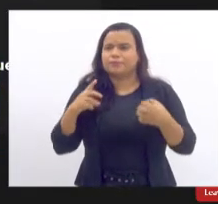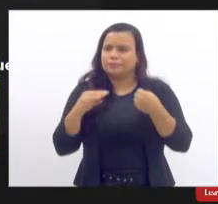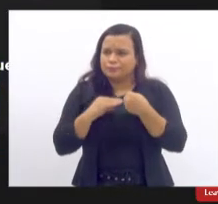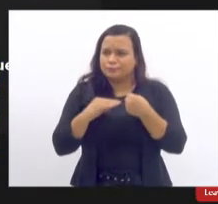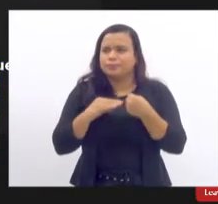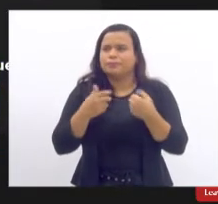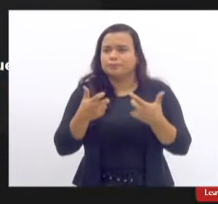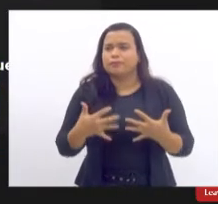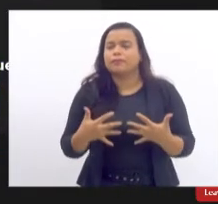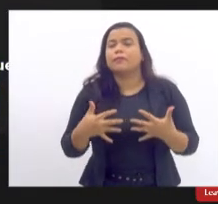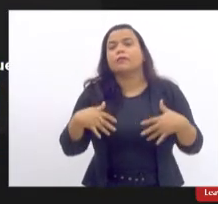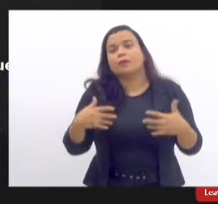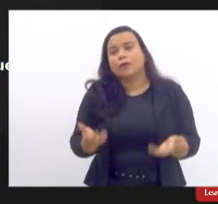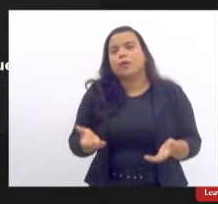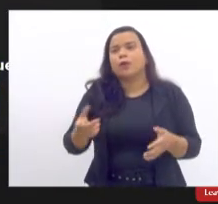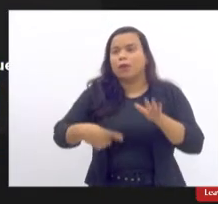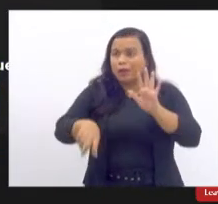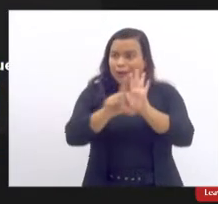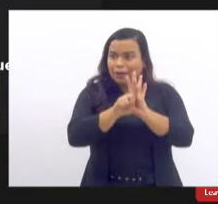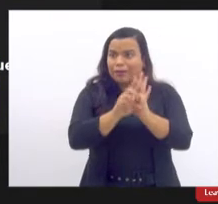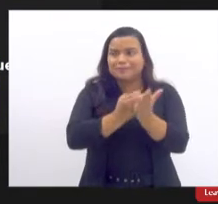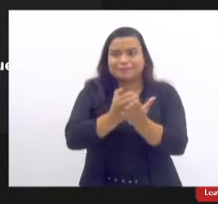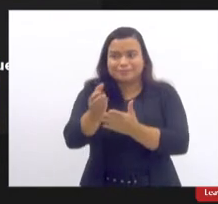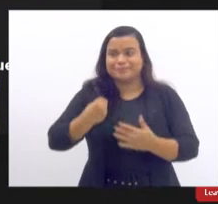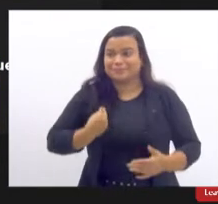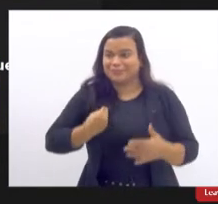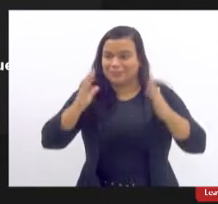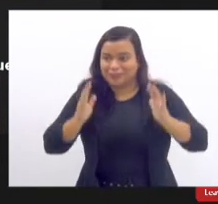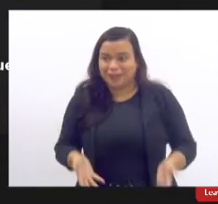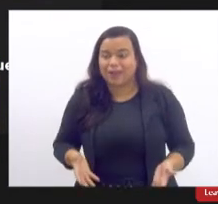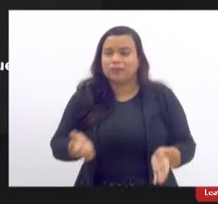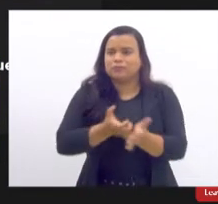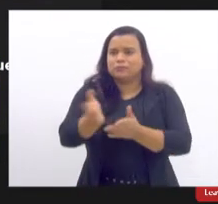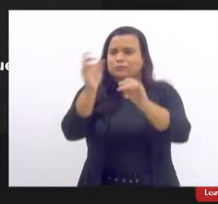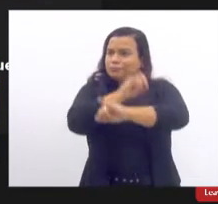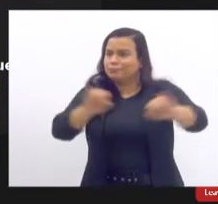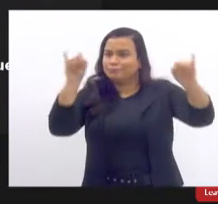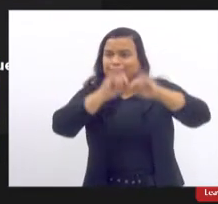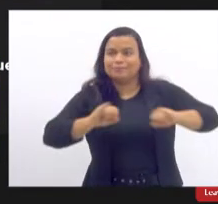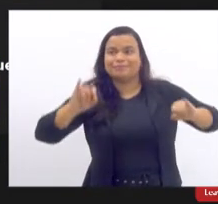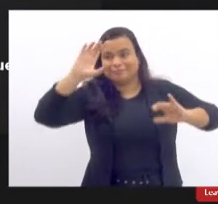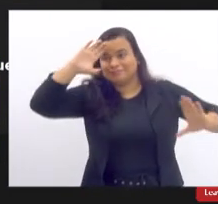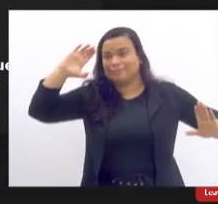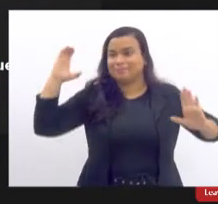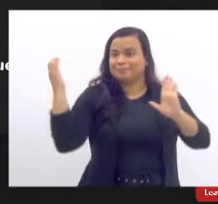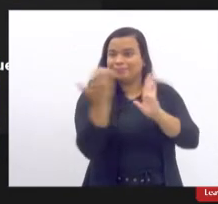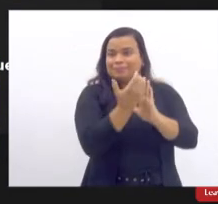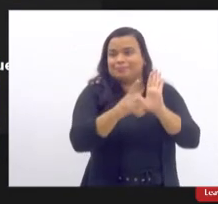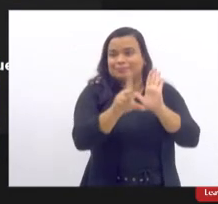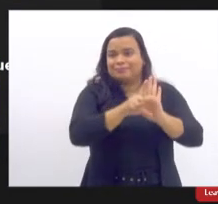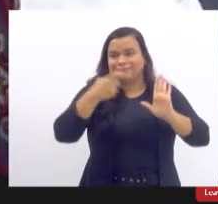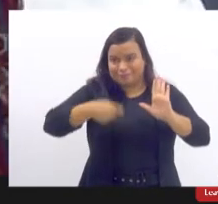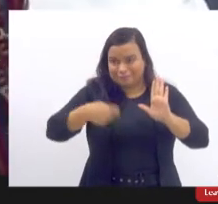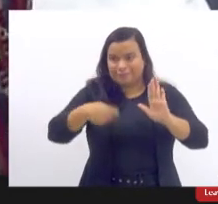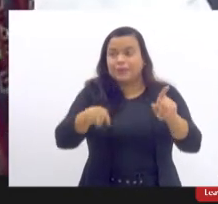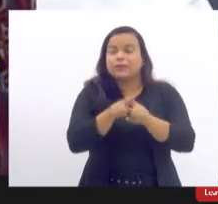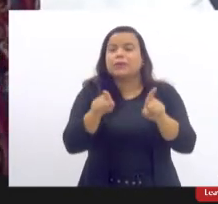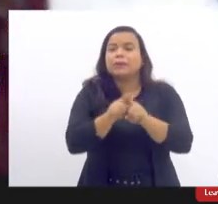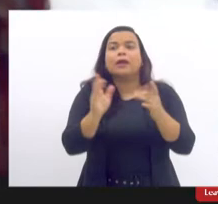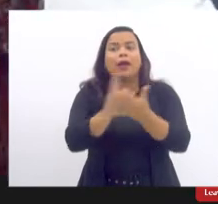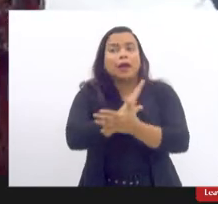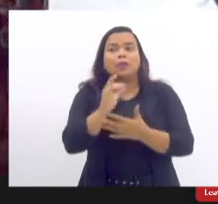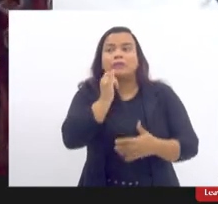então, a lei foi sancionada, está em vigor, vamos começar a difundi-la e fazê-la cumprir. Eu quero dizer para alguns que não me